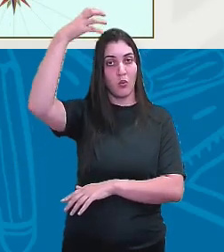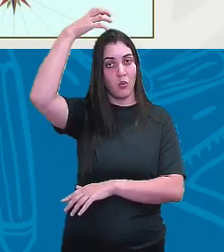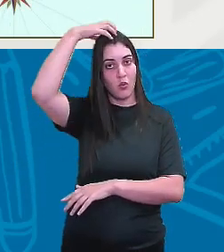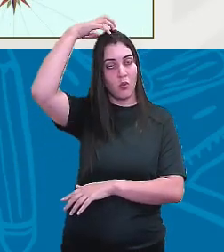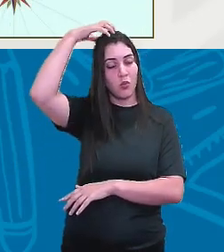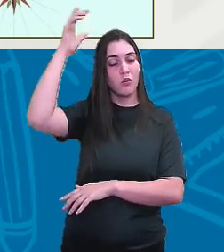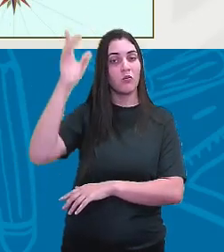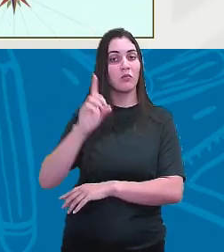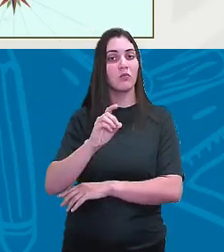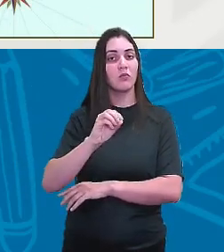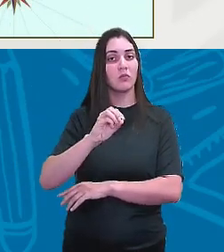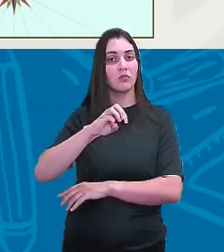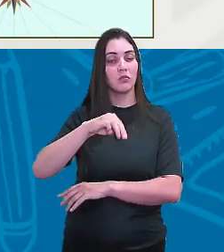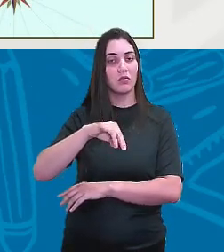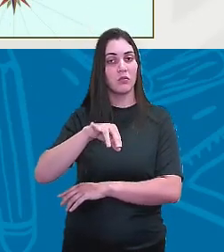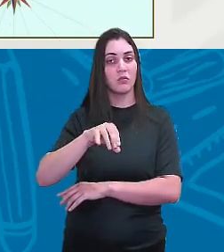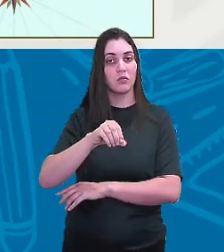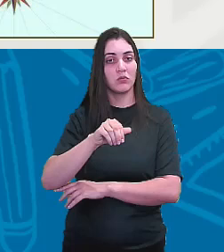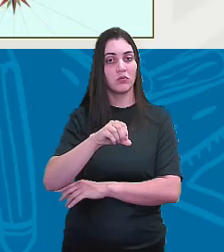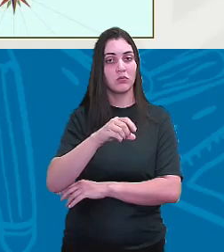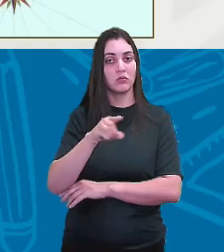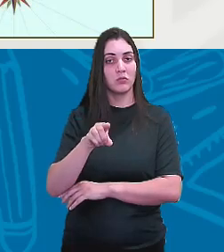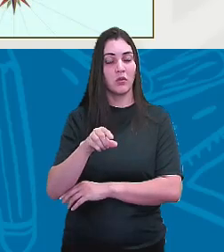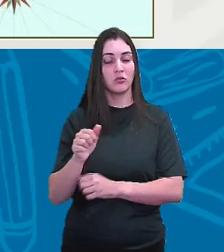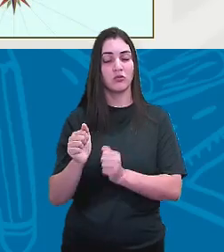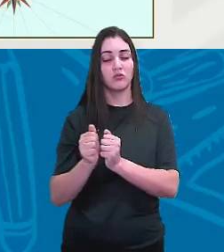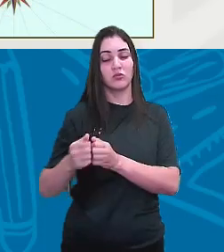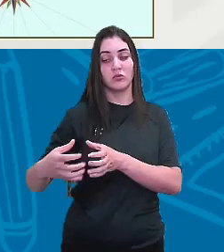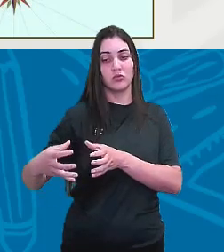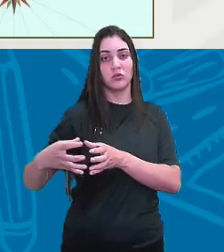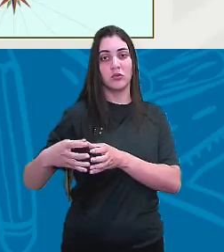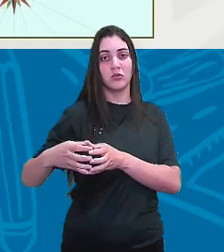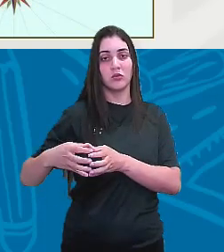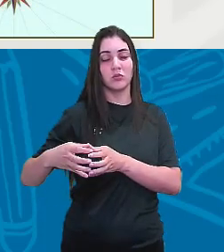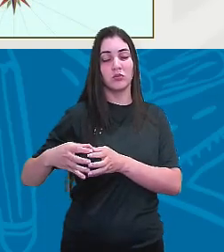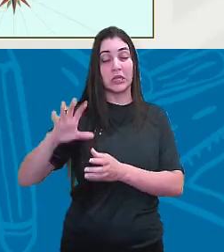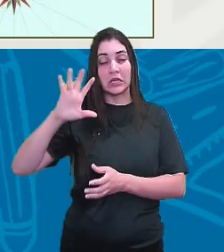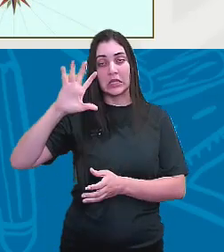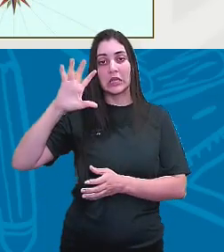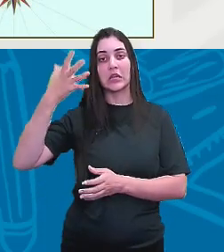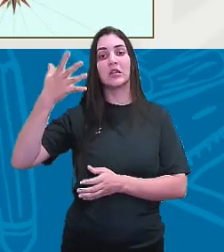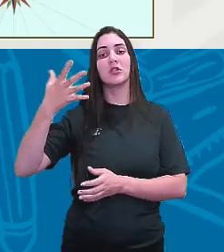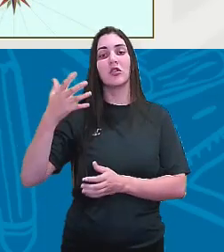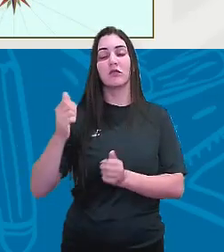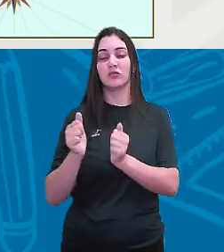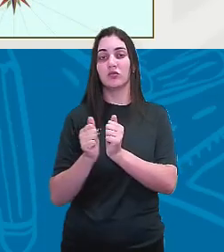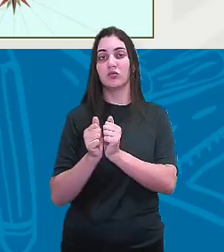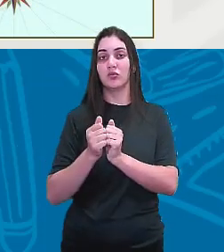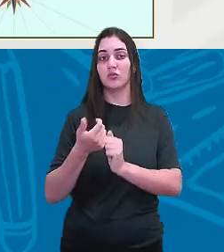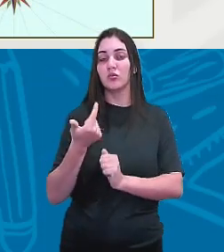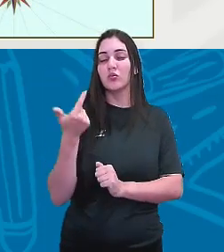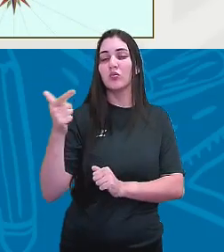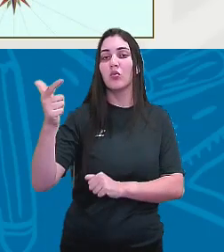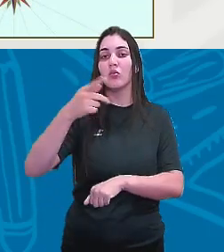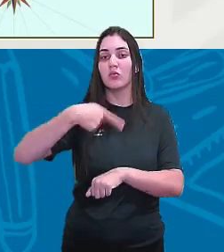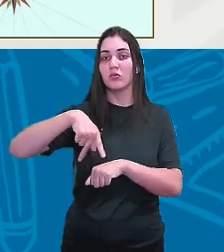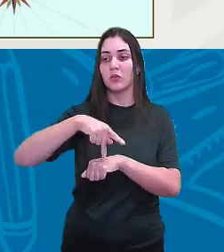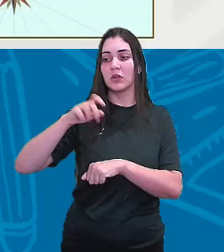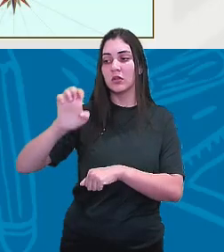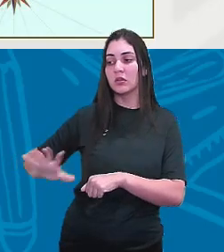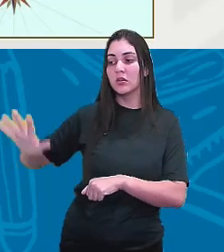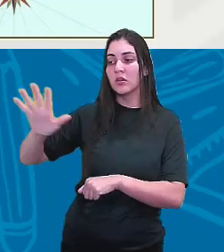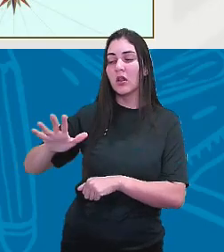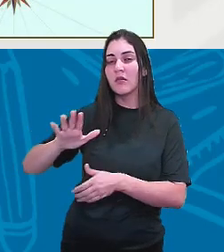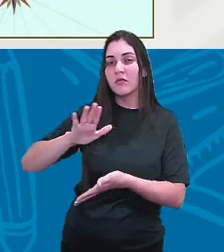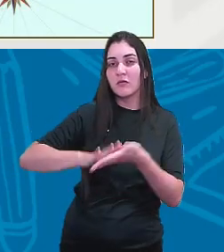à sua corte, decide, apoiado por outras nações europeias, europeia, fugir para a